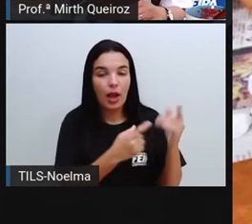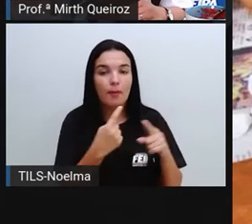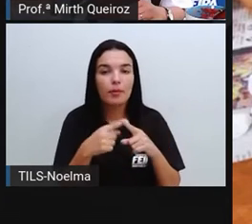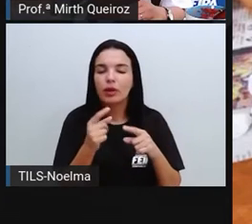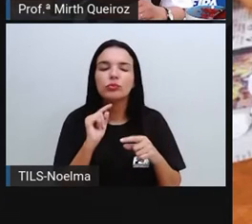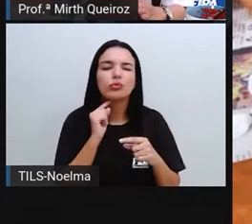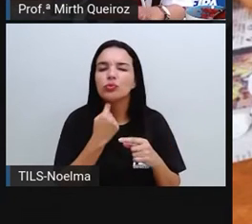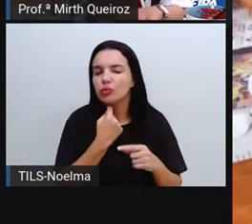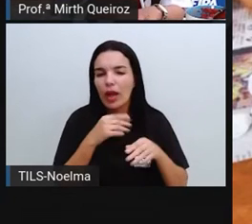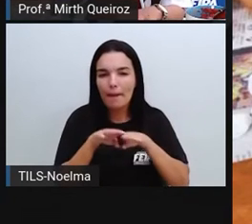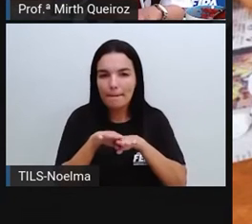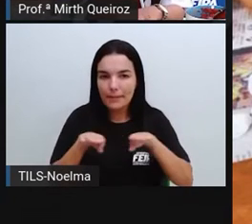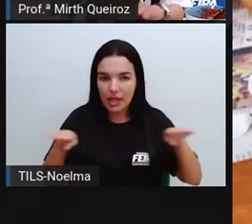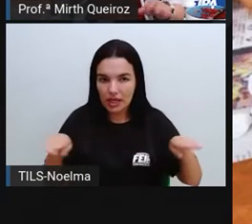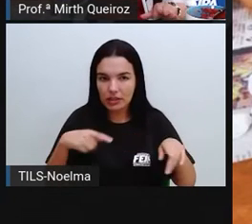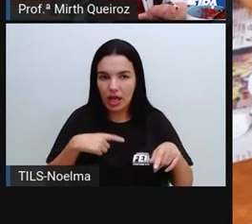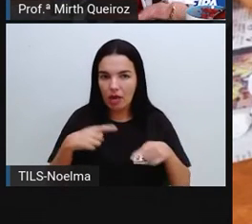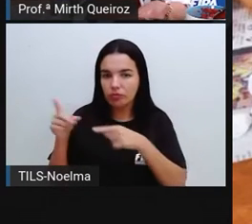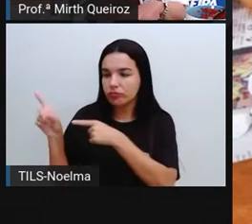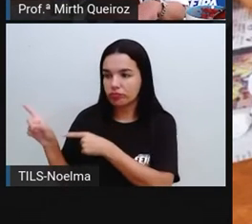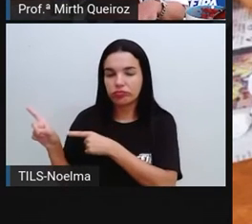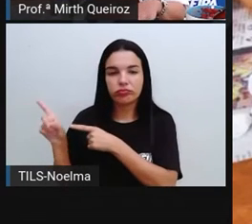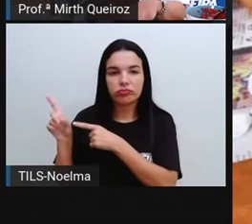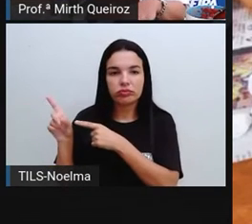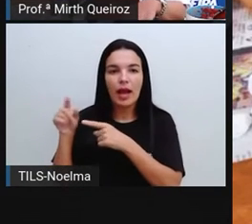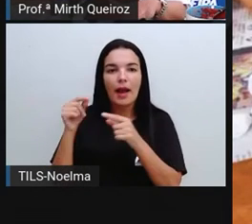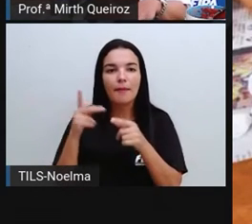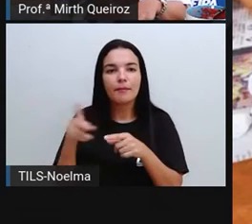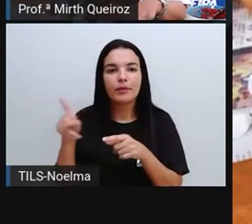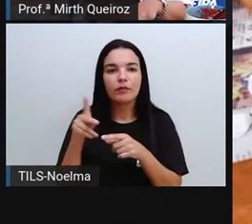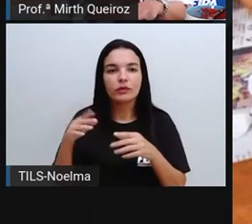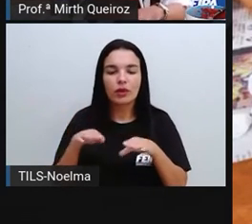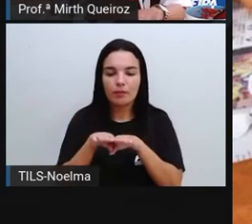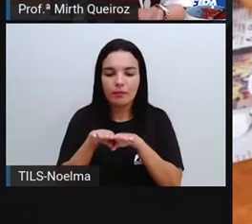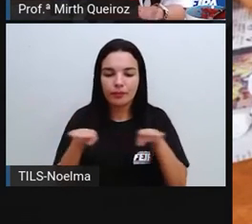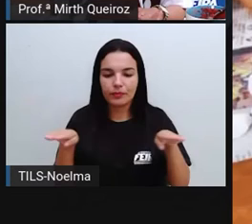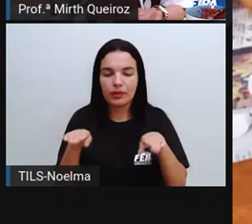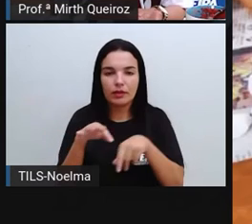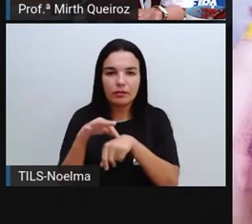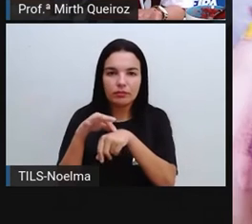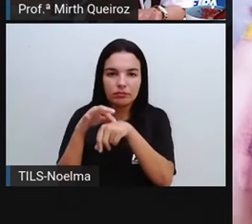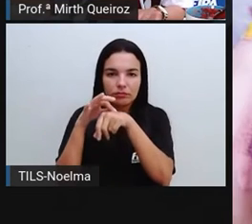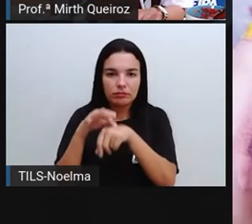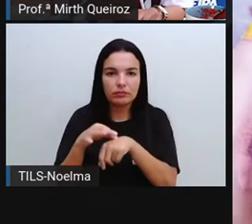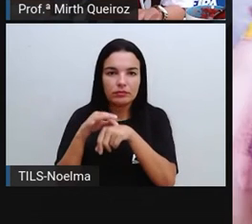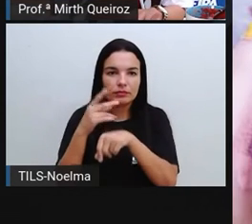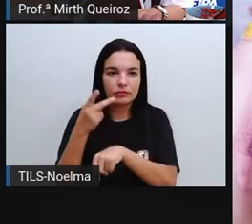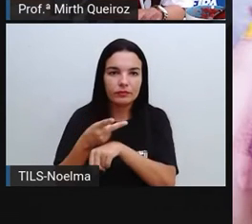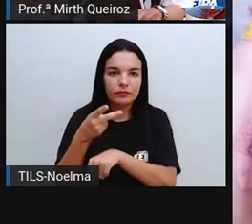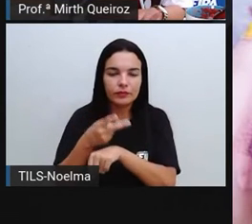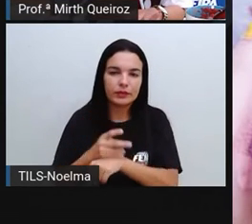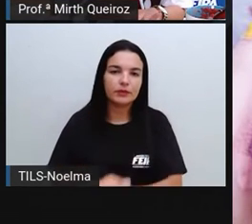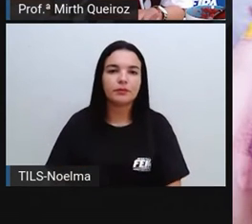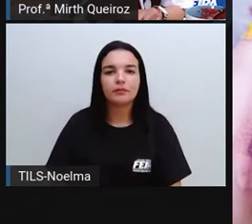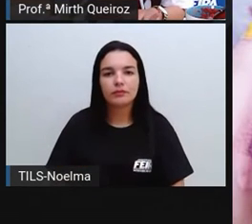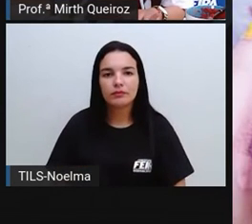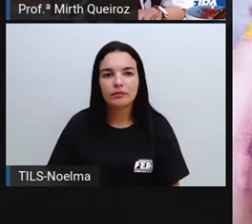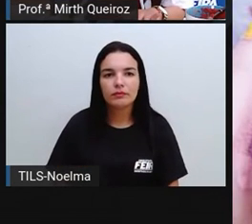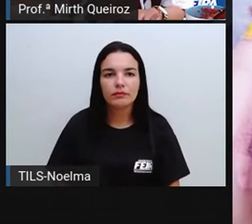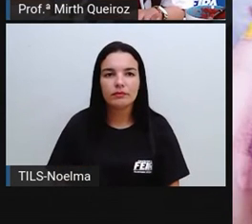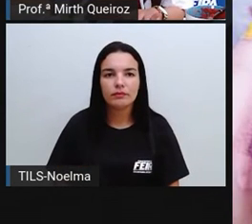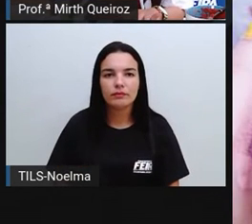sujar a mesa, né? Eu estou usando aqui Uma tábua de vidro Né? Uma tábua de carne de vidro